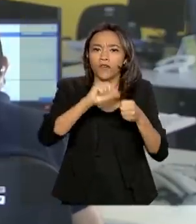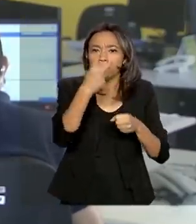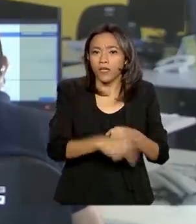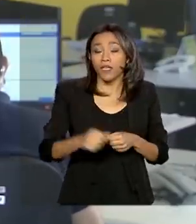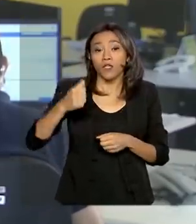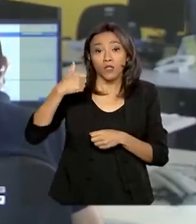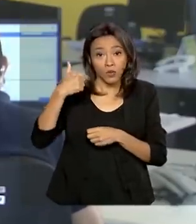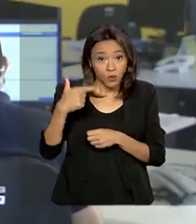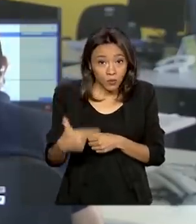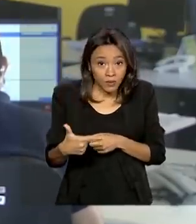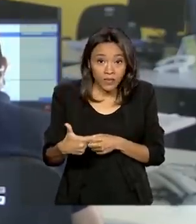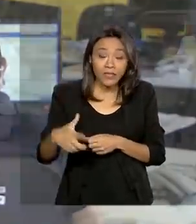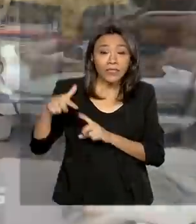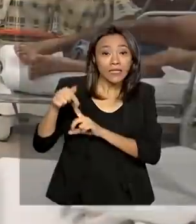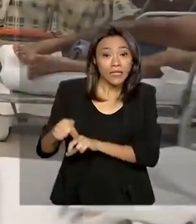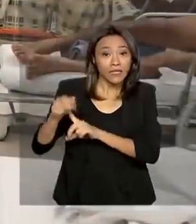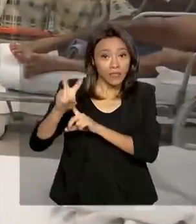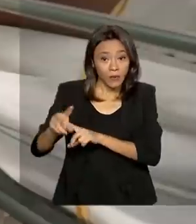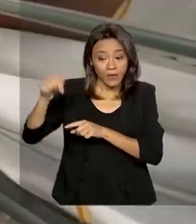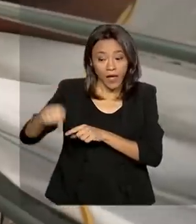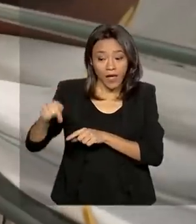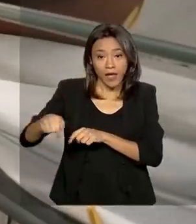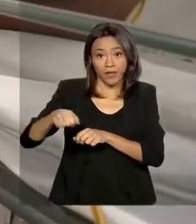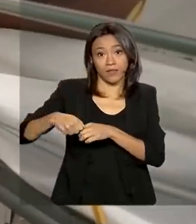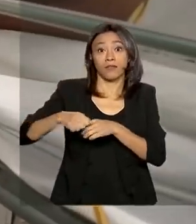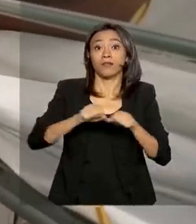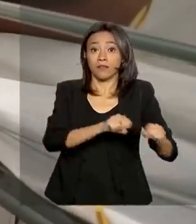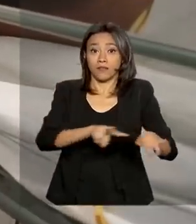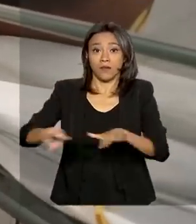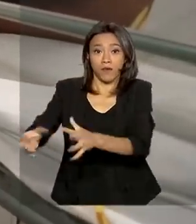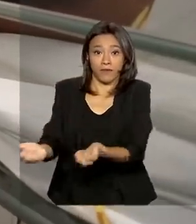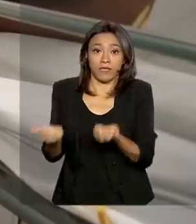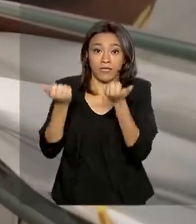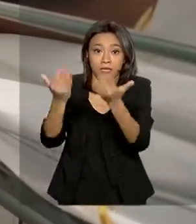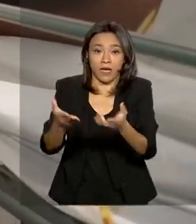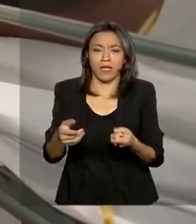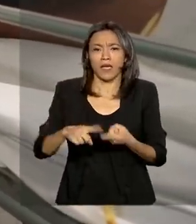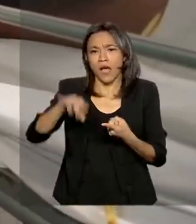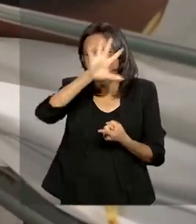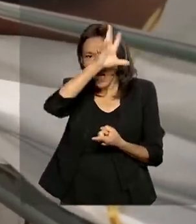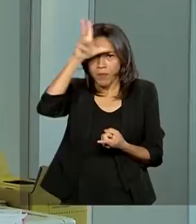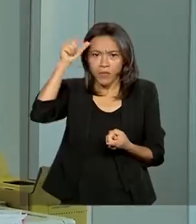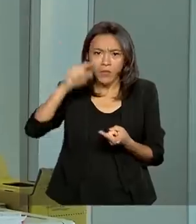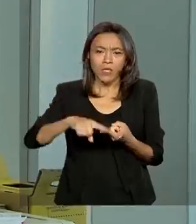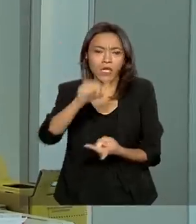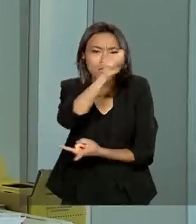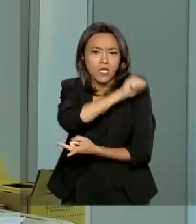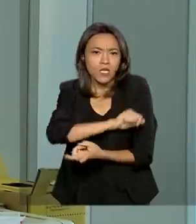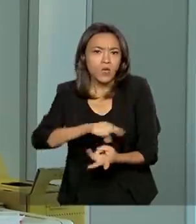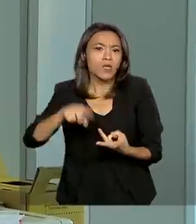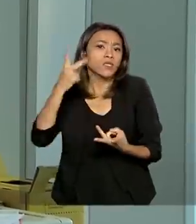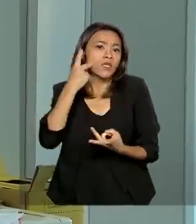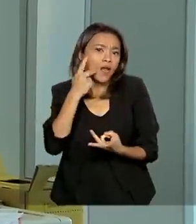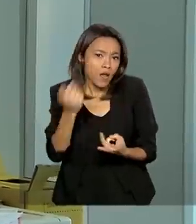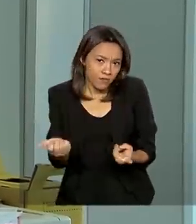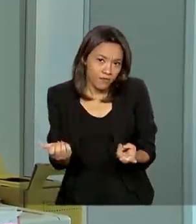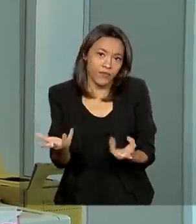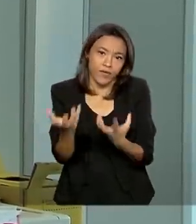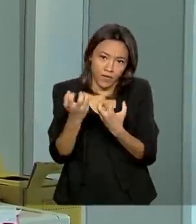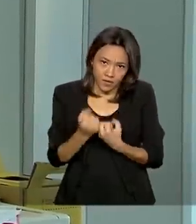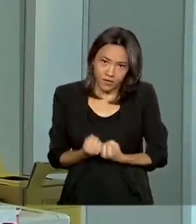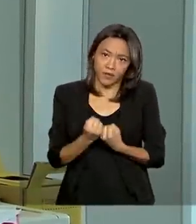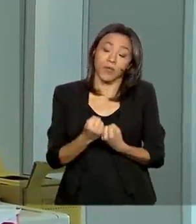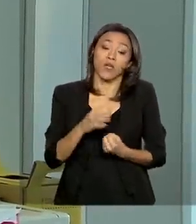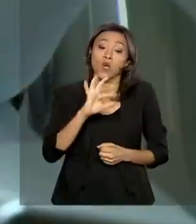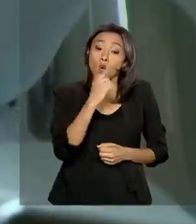serão entregues esta semana. Entre os estados que vão receber os aparelhos estão Amazonas, Rio de Janeiro e Ceará. Além disso, quase